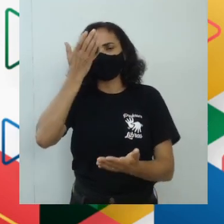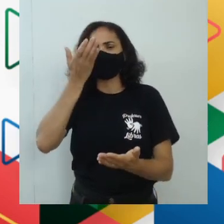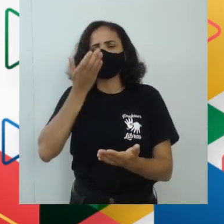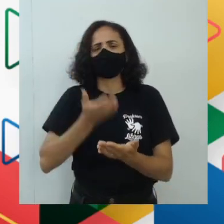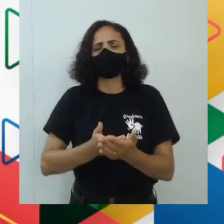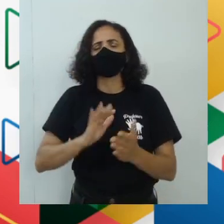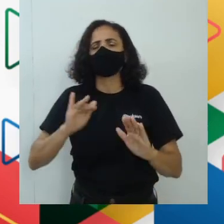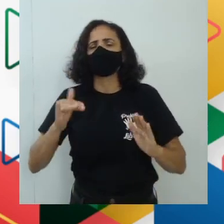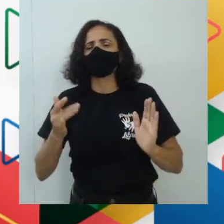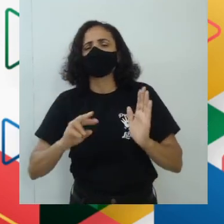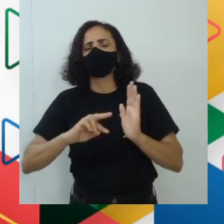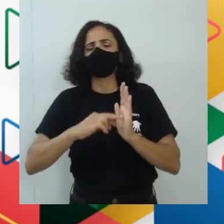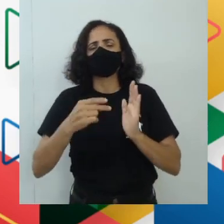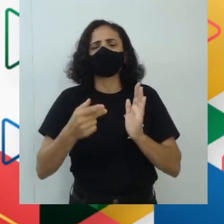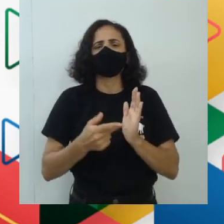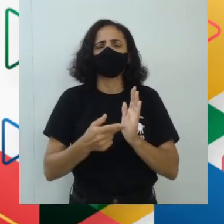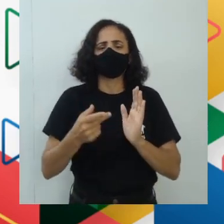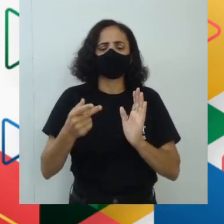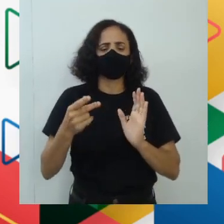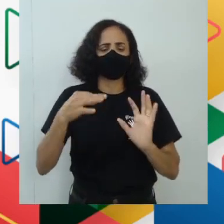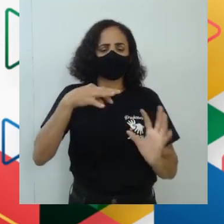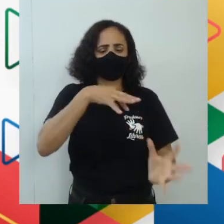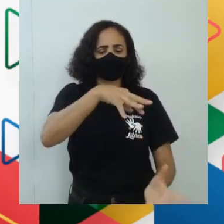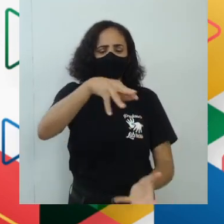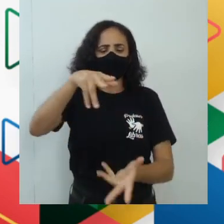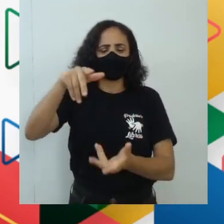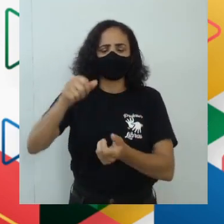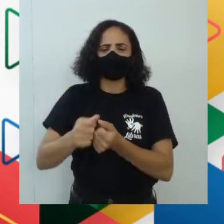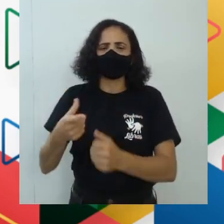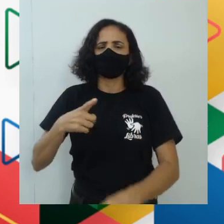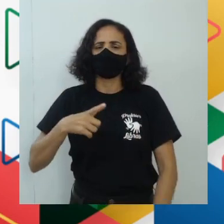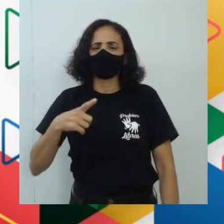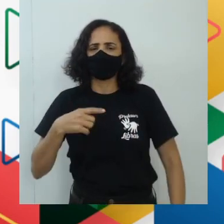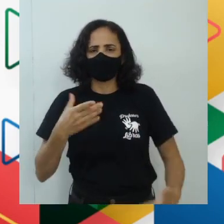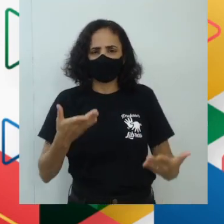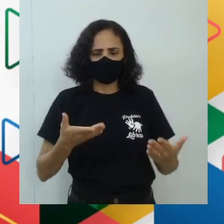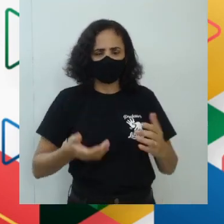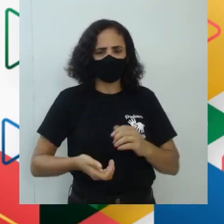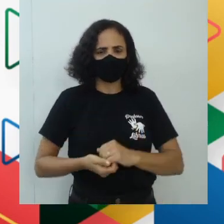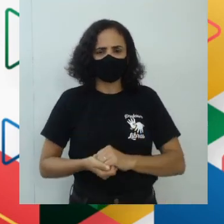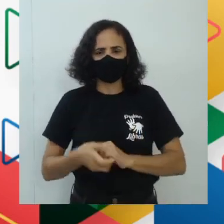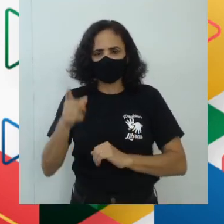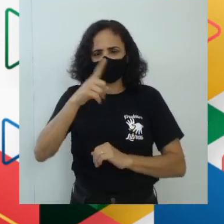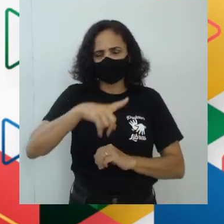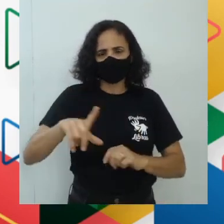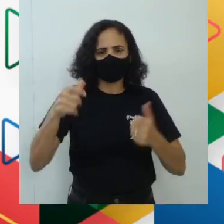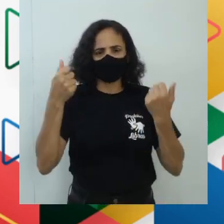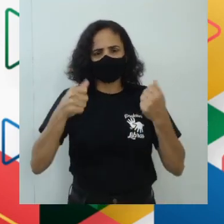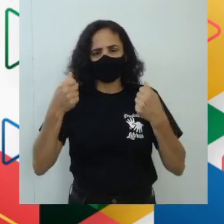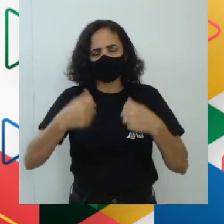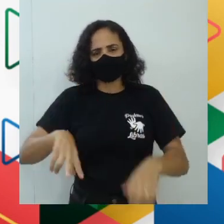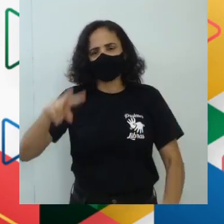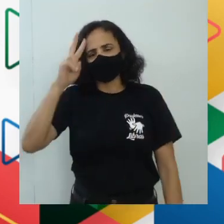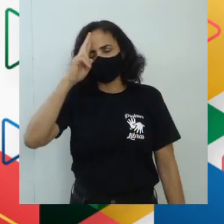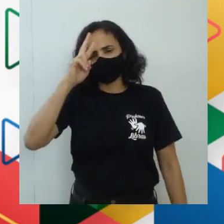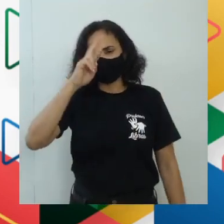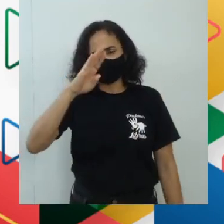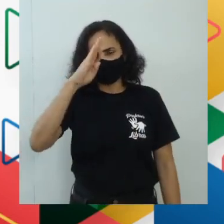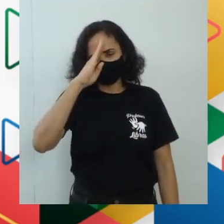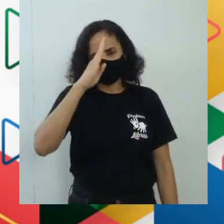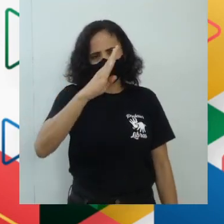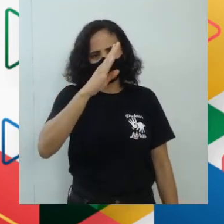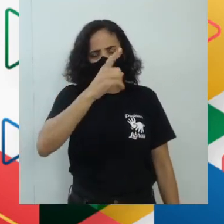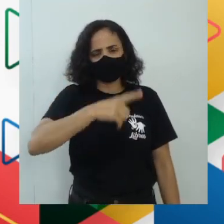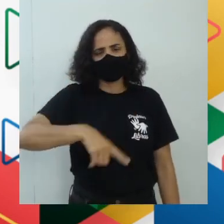qual é o sentido de mundo e de vida que esse povo tem. Porém, não esqueçam de uma coisa, principalmente você,